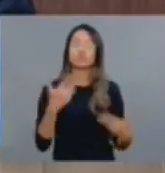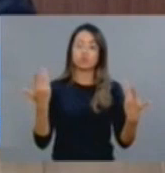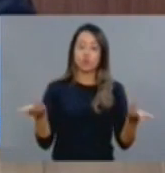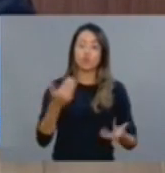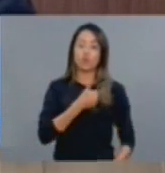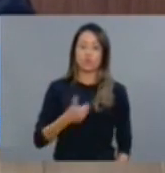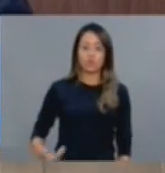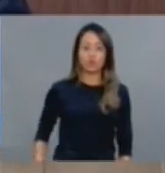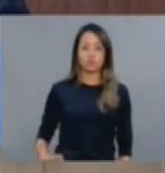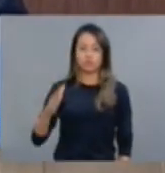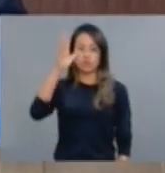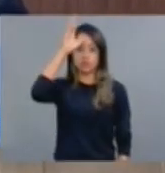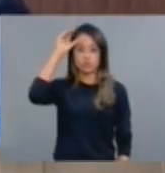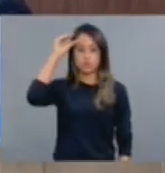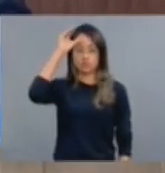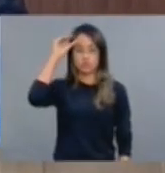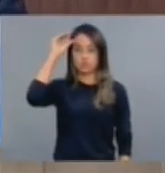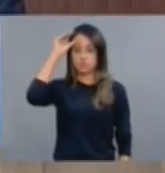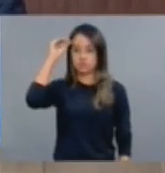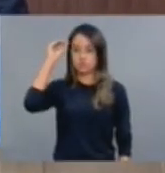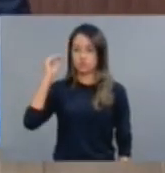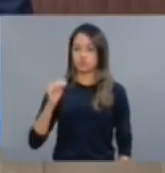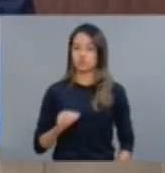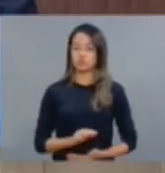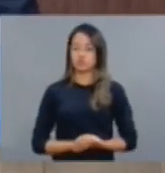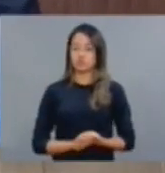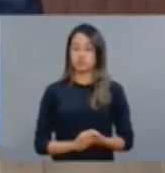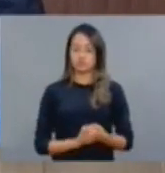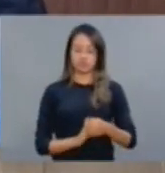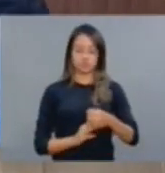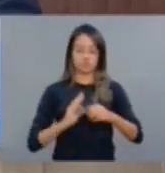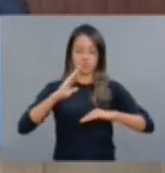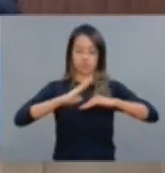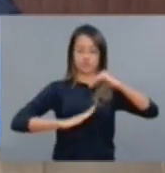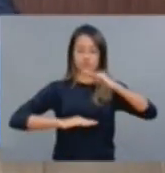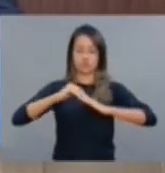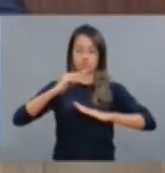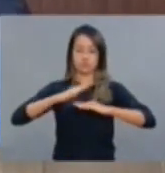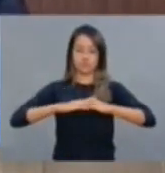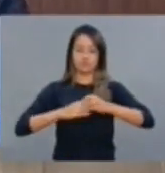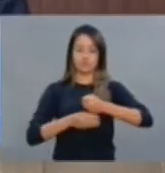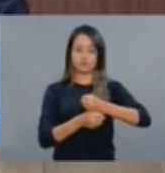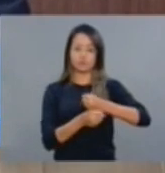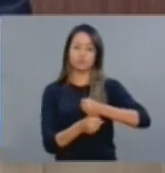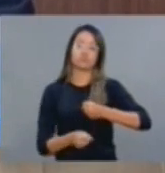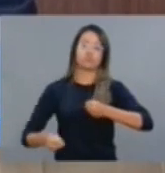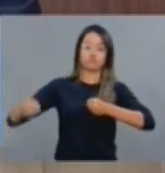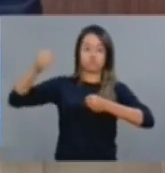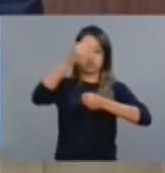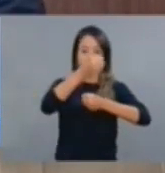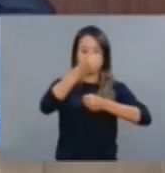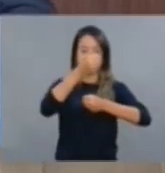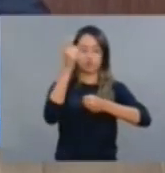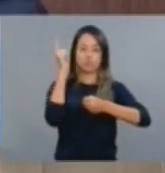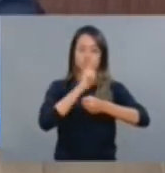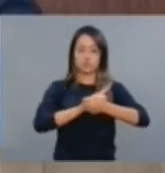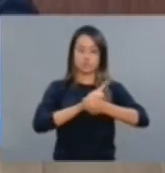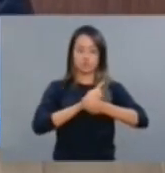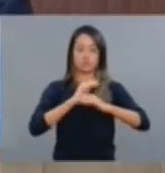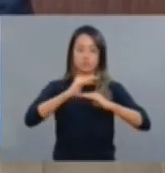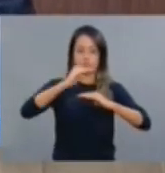essa casa uma mensagem, um projeto de lei, onde beneficiava a toda a classe, o que